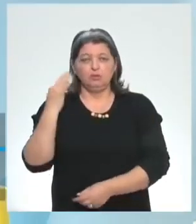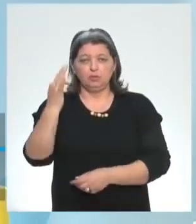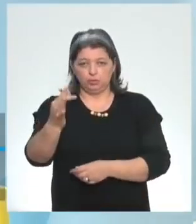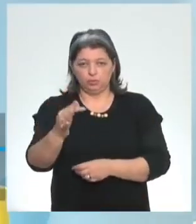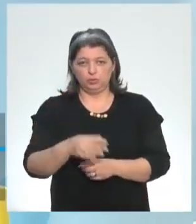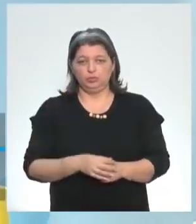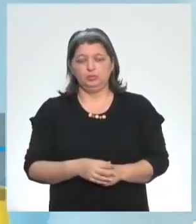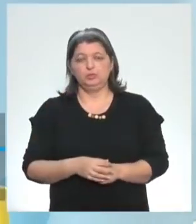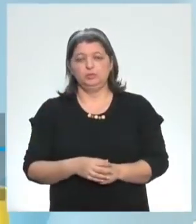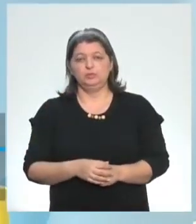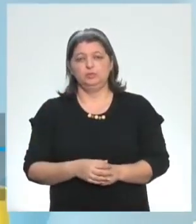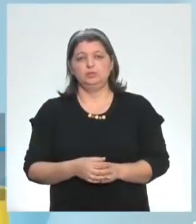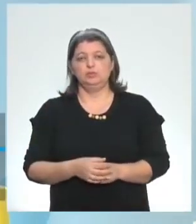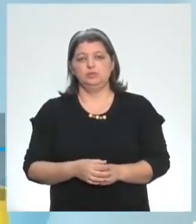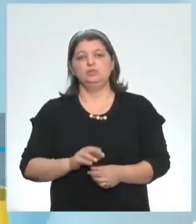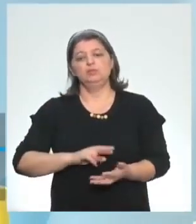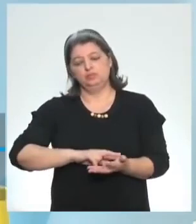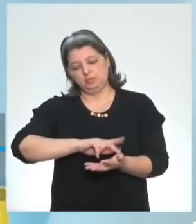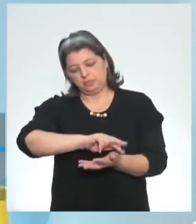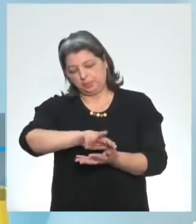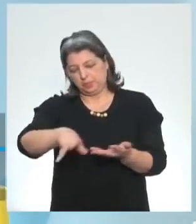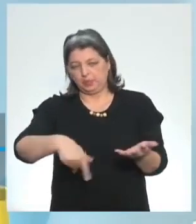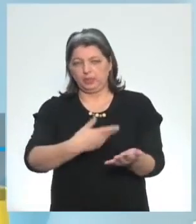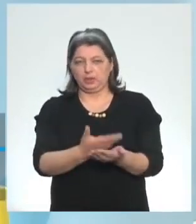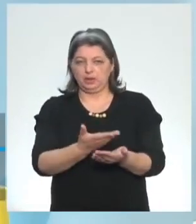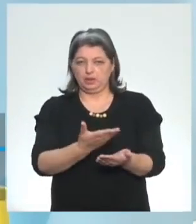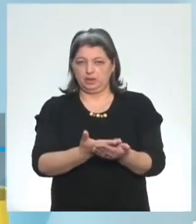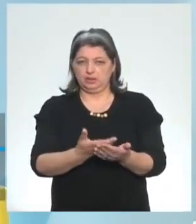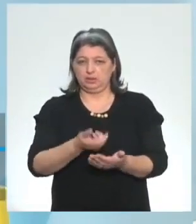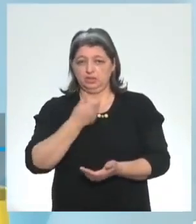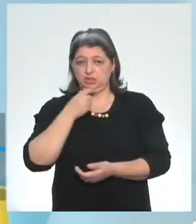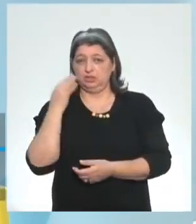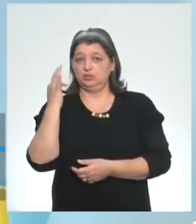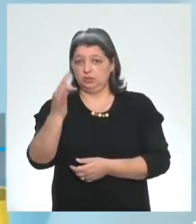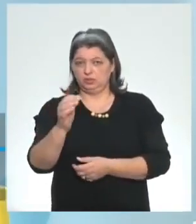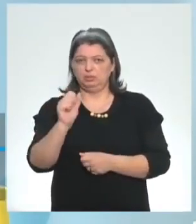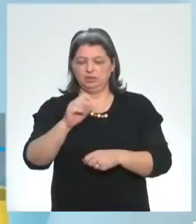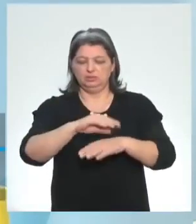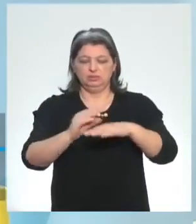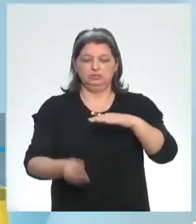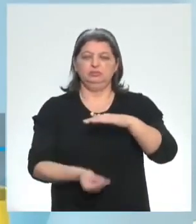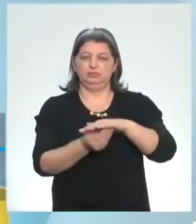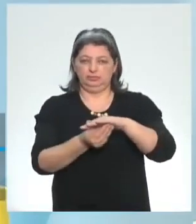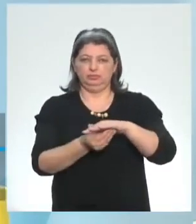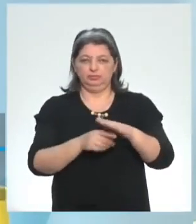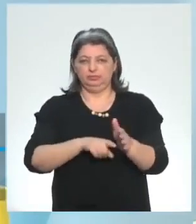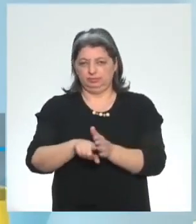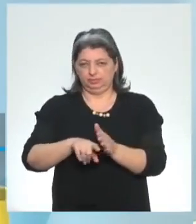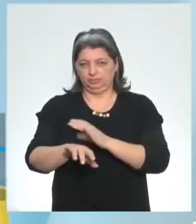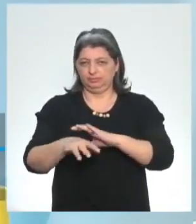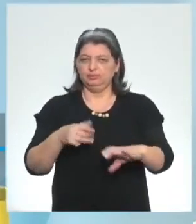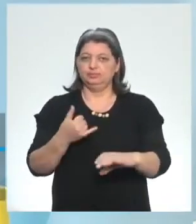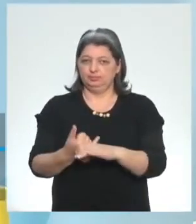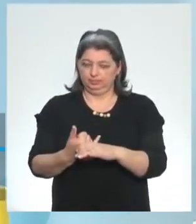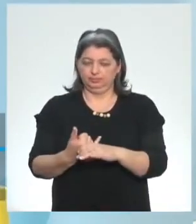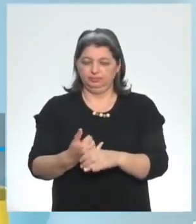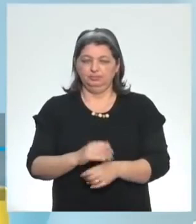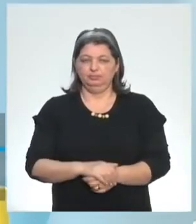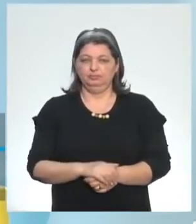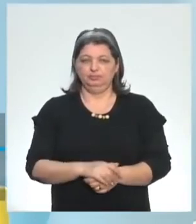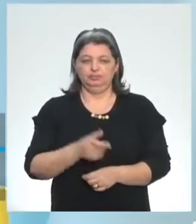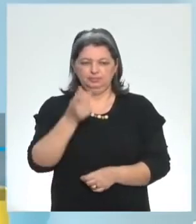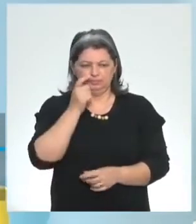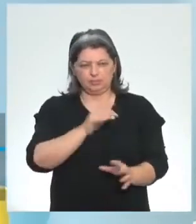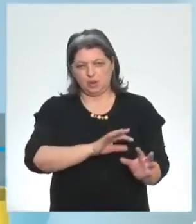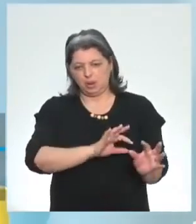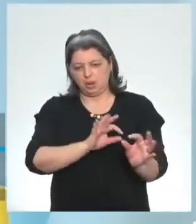no oitavo ano tem um monte de aula de futuro lá pra vocês deem uma olhada no repositório assistam lá no youtube que vocês vão ver que tá um montão lá de